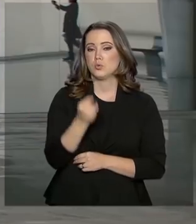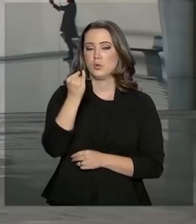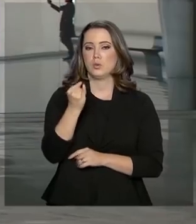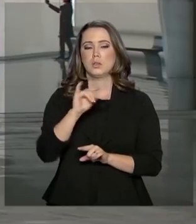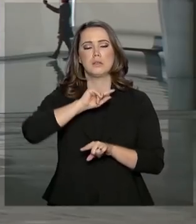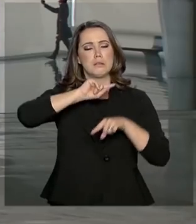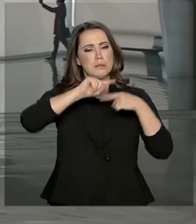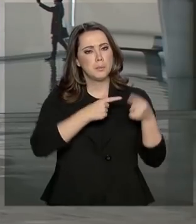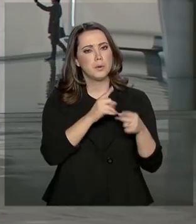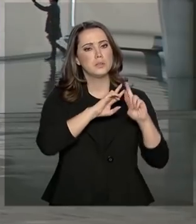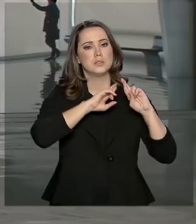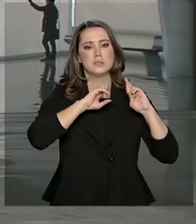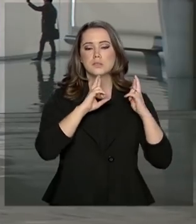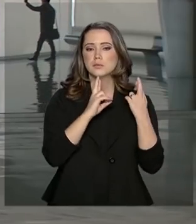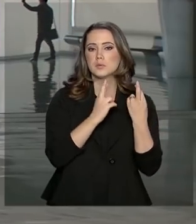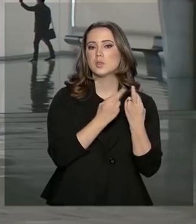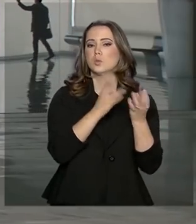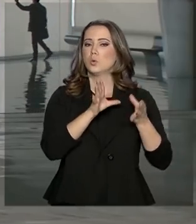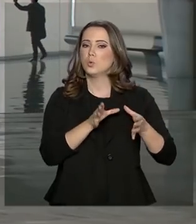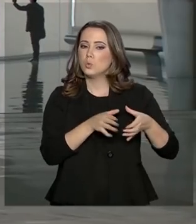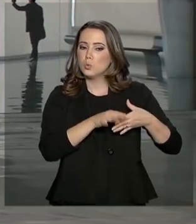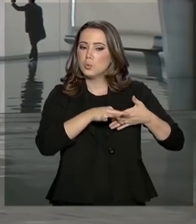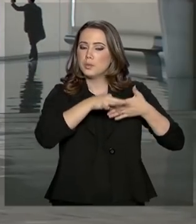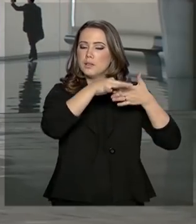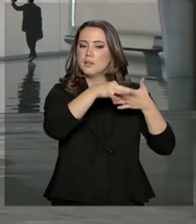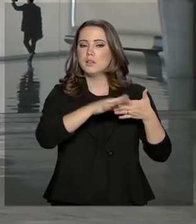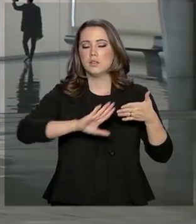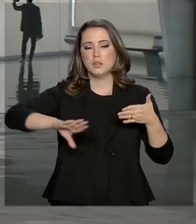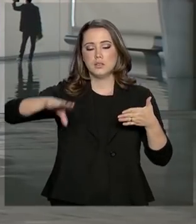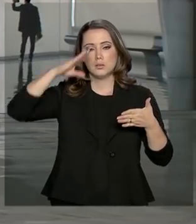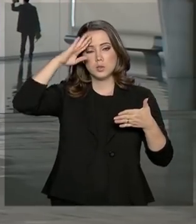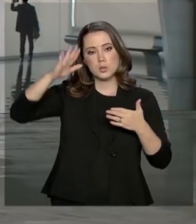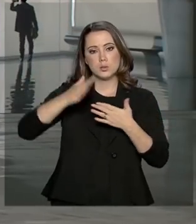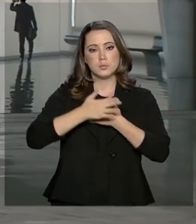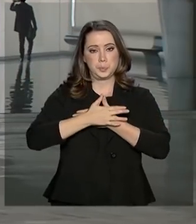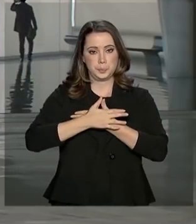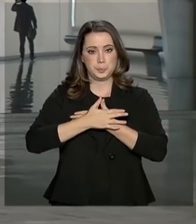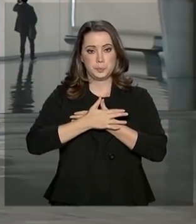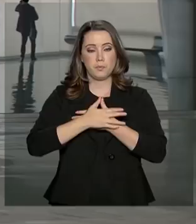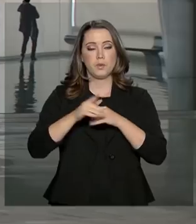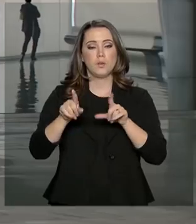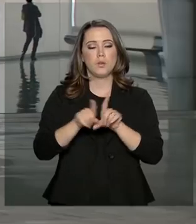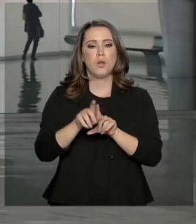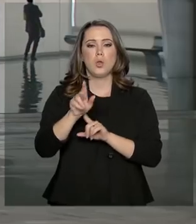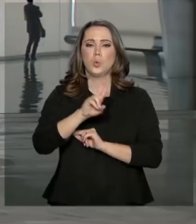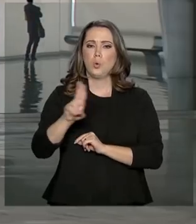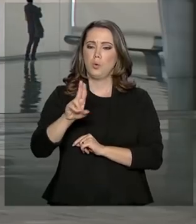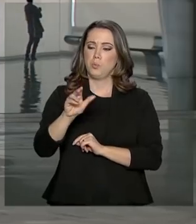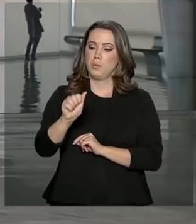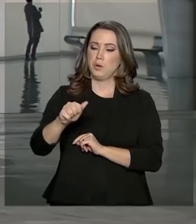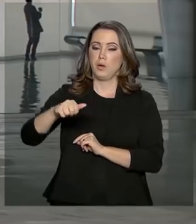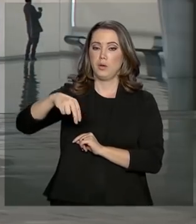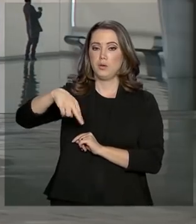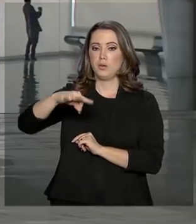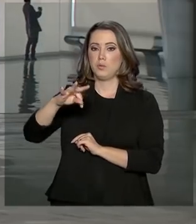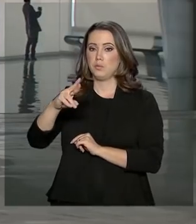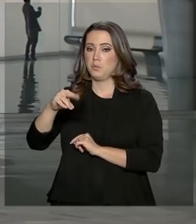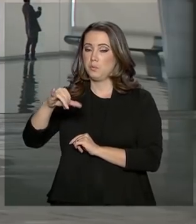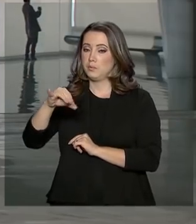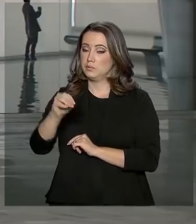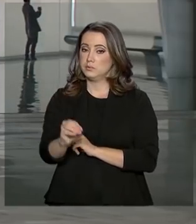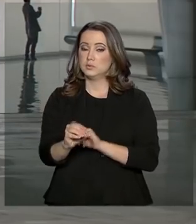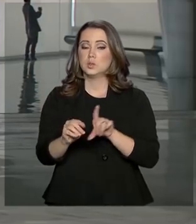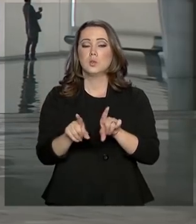sequência, reunião com o comandante da Aeronáutica, Tenente Brigadeiro do Ar, Antônio Carlos Moretti Bermudes,